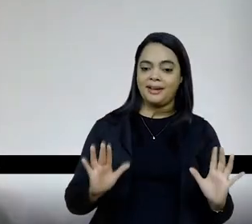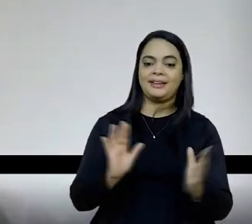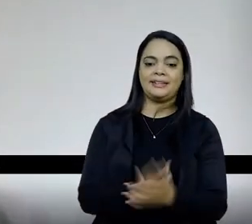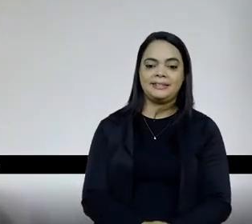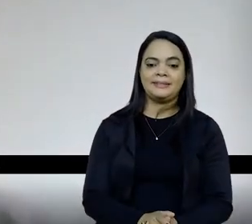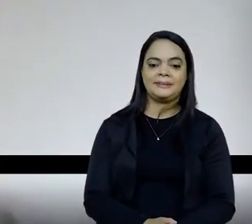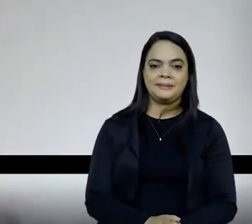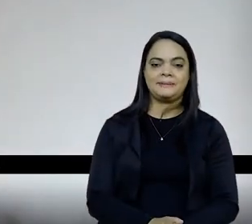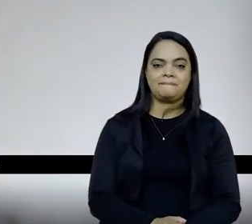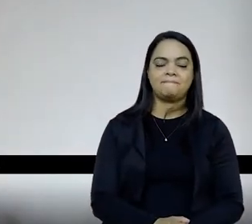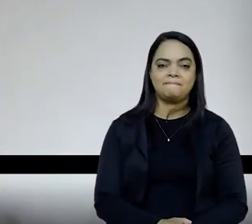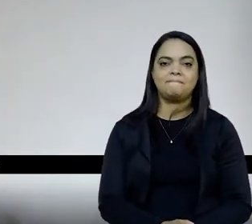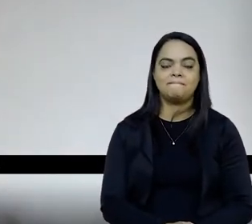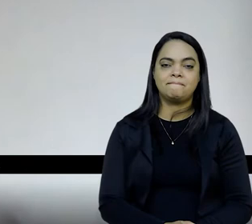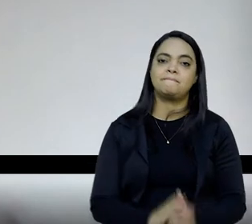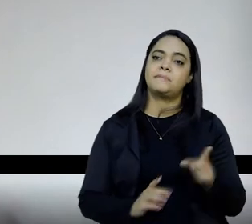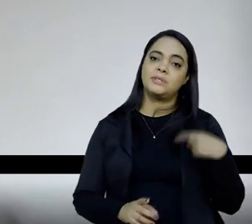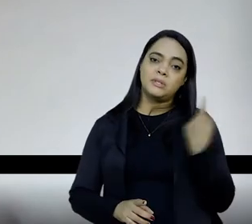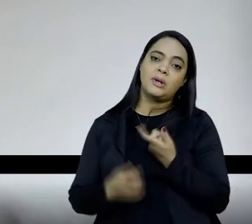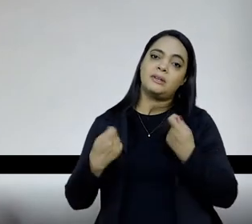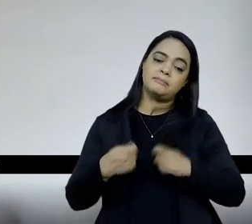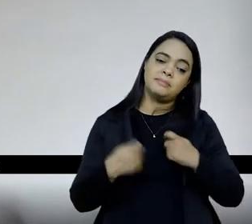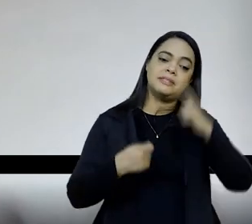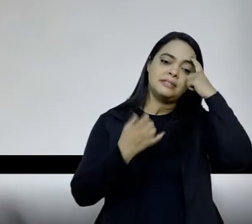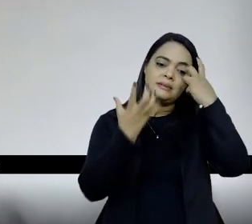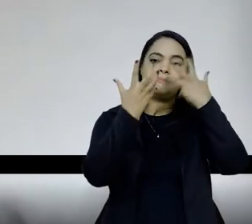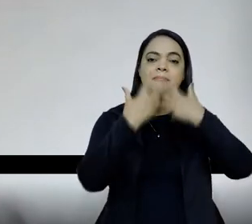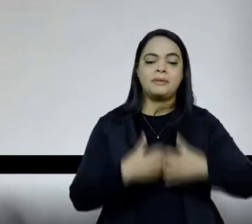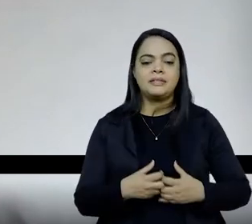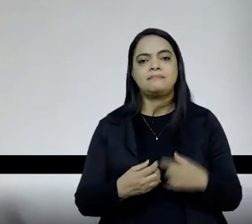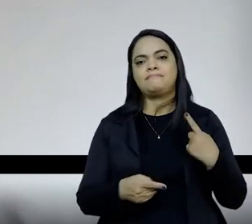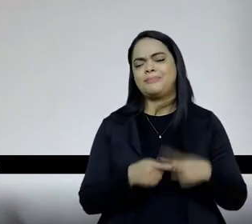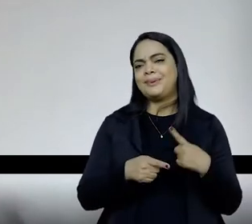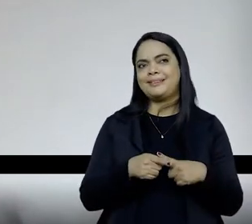essa armação, acho que a gente tinha que ensaiar, inclusive, porque nada,